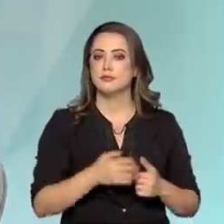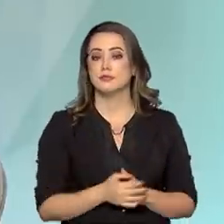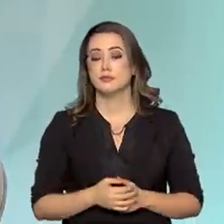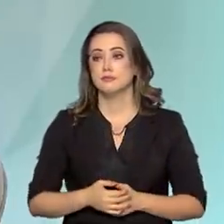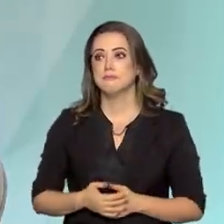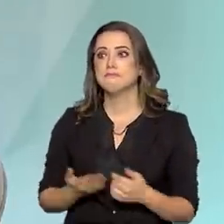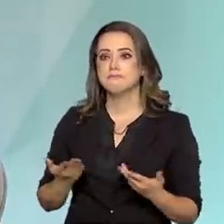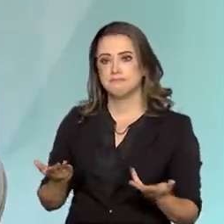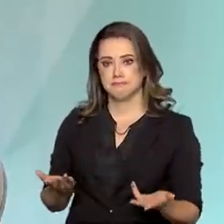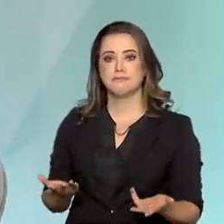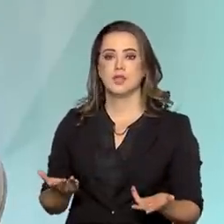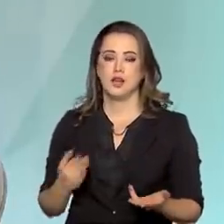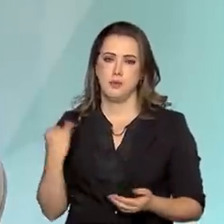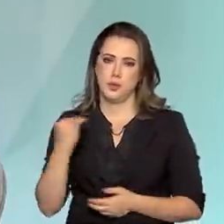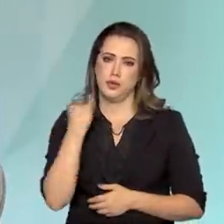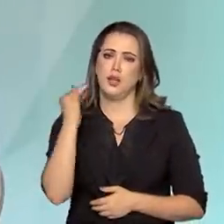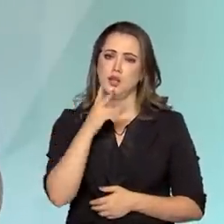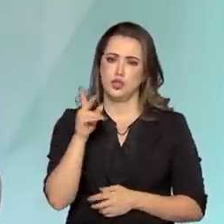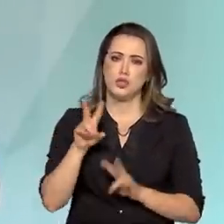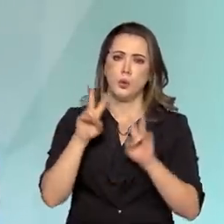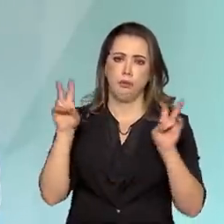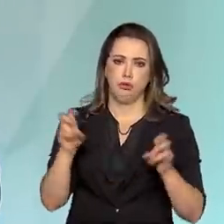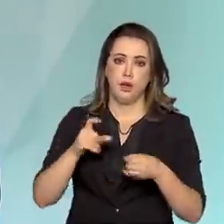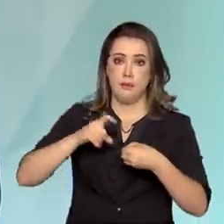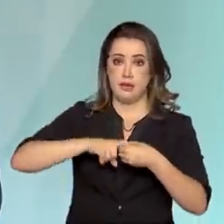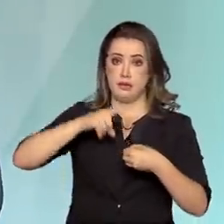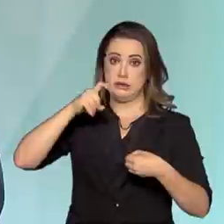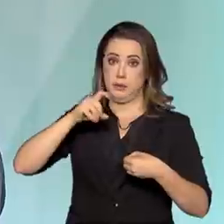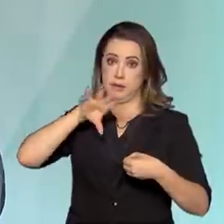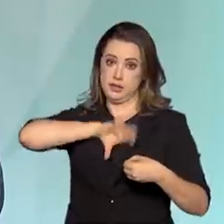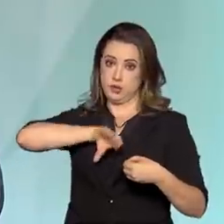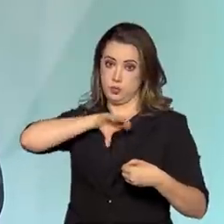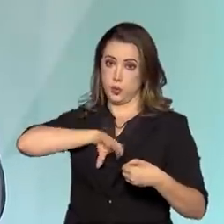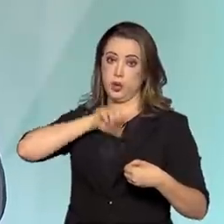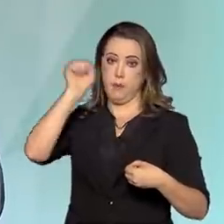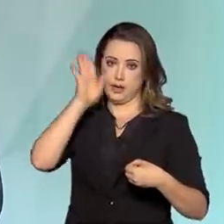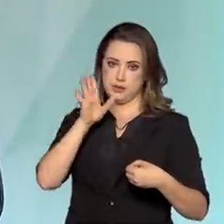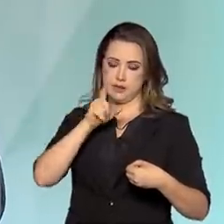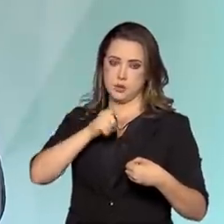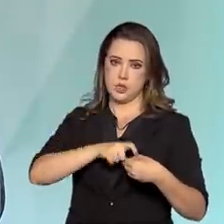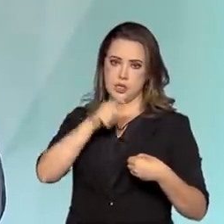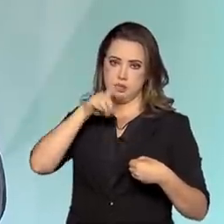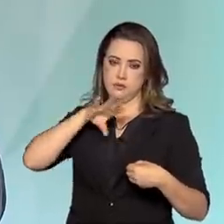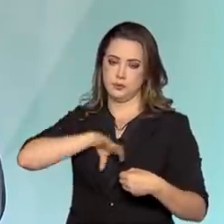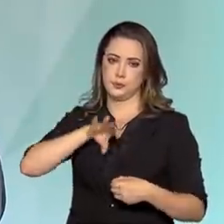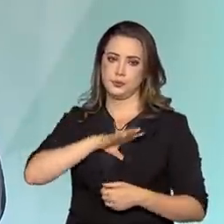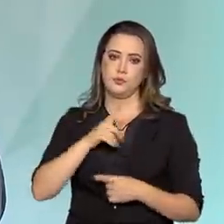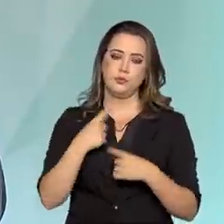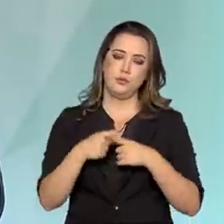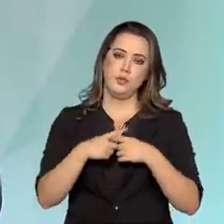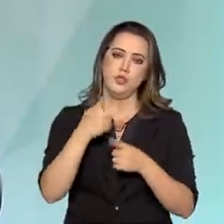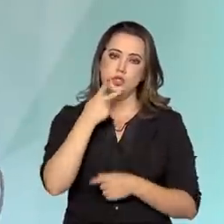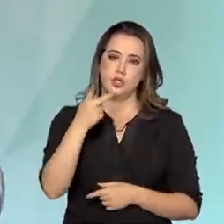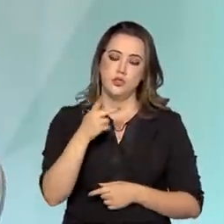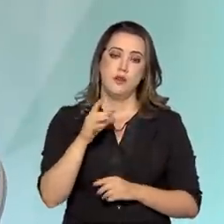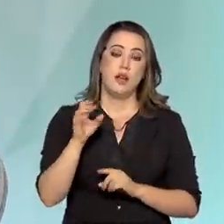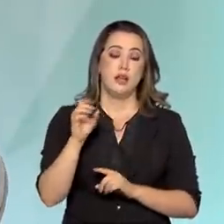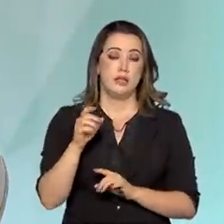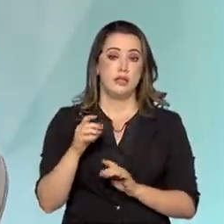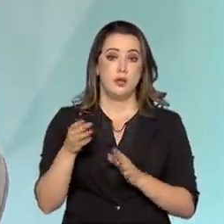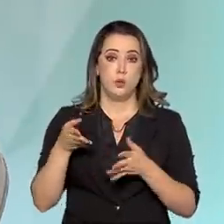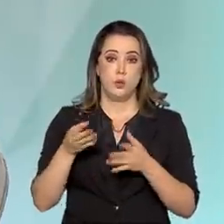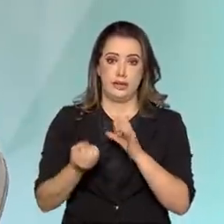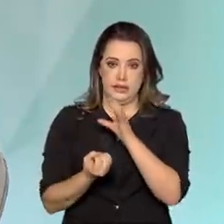sim. E é muito interessante você ter falado da independência, porque a gente diz que, bom, a data de aniversário dela é em outubro de 1810,